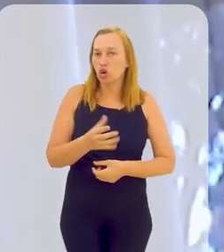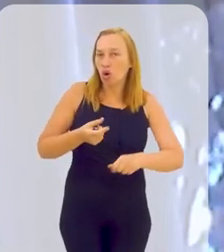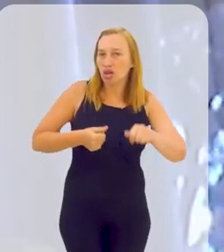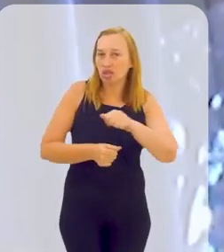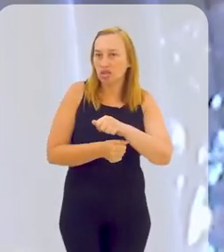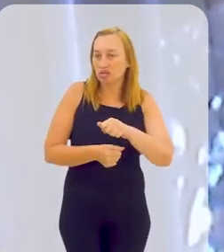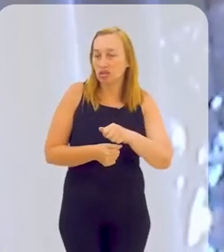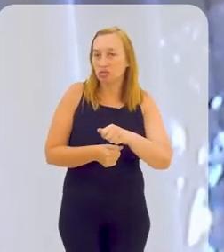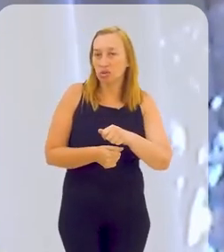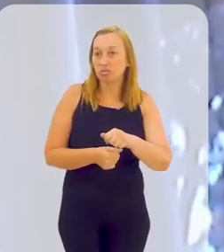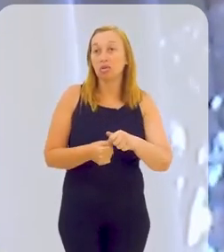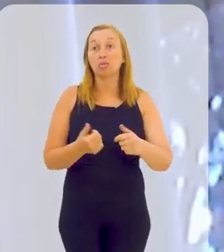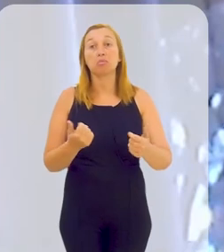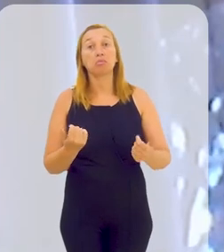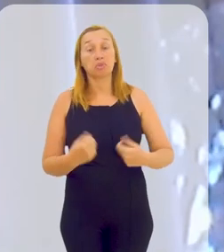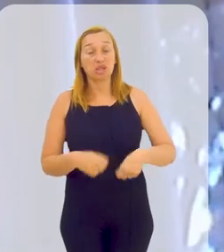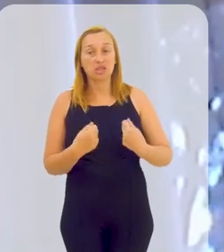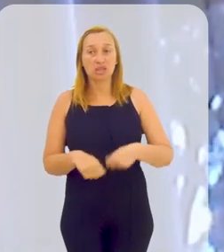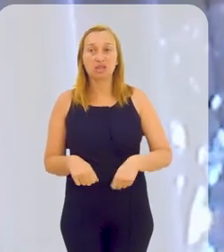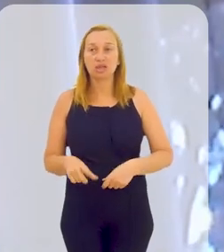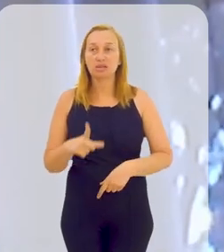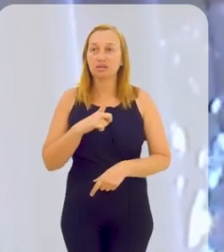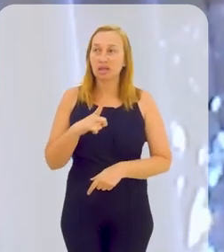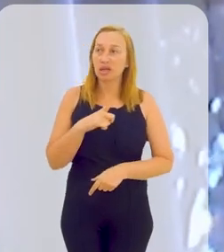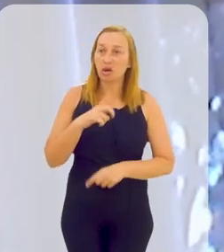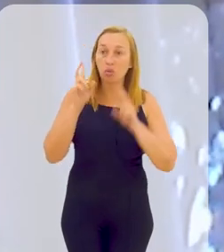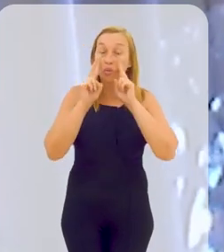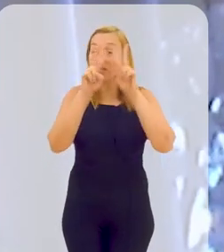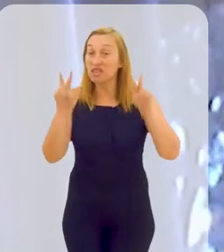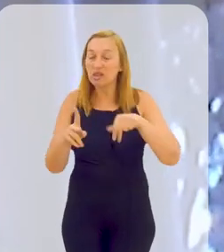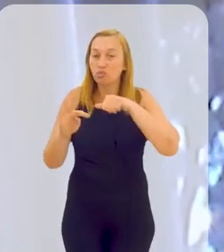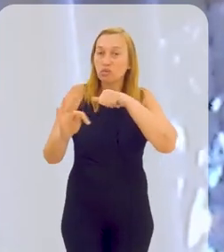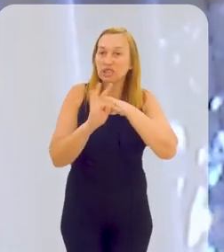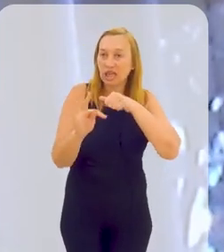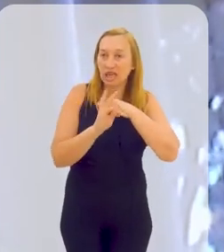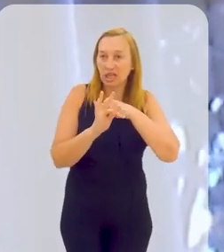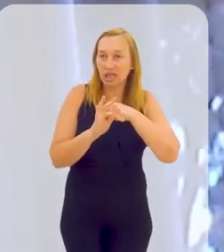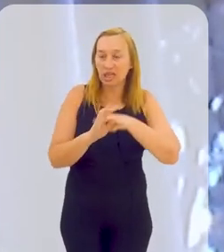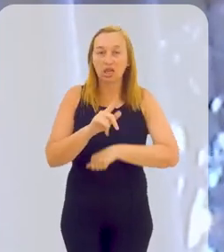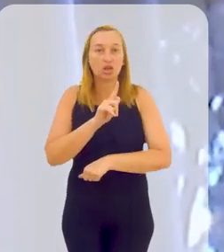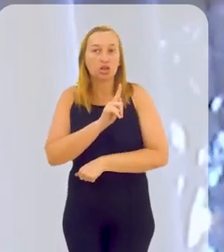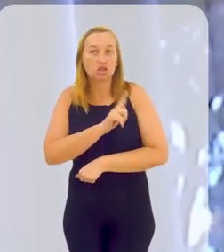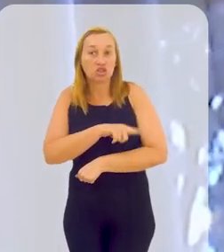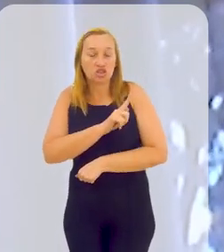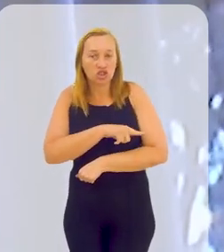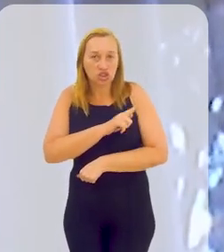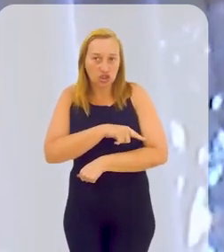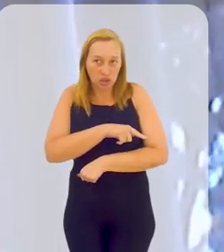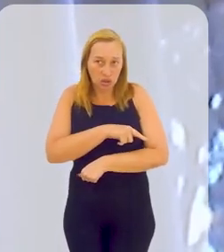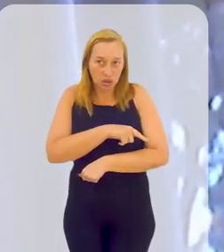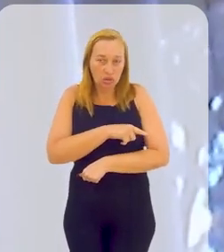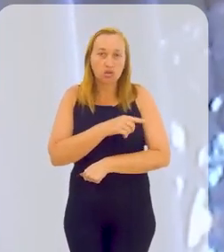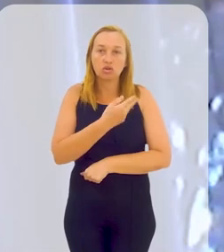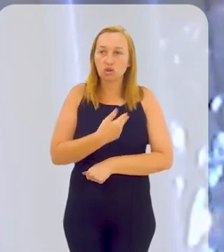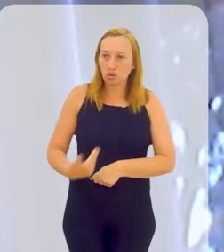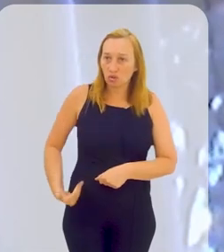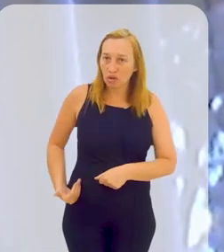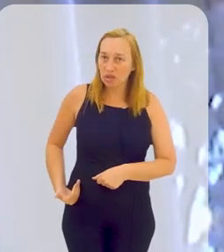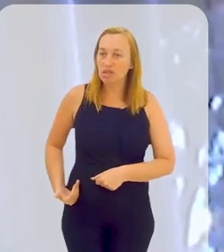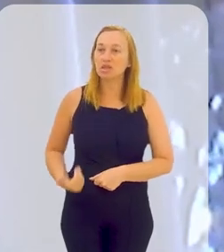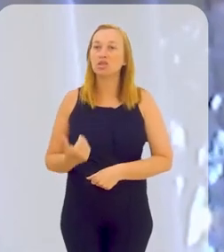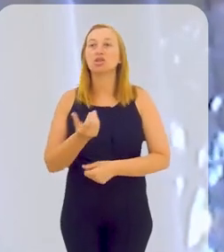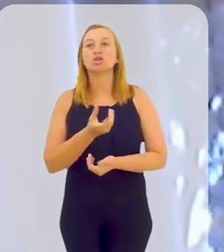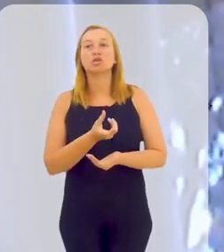basta só o recurso. Se você não tiver aí uma visão técnica, uma visão de gestão, de